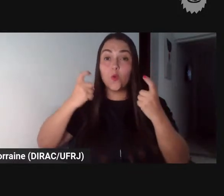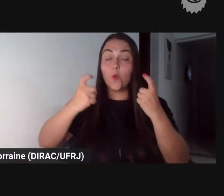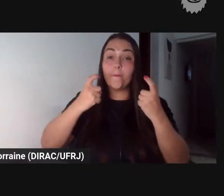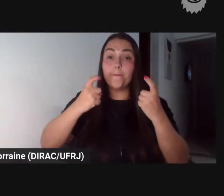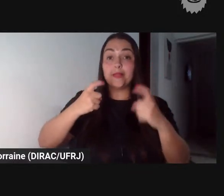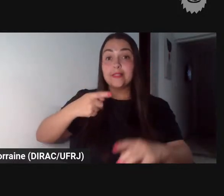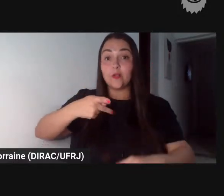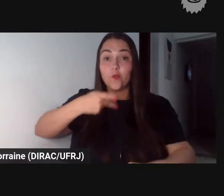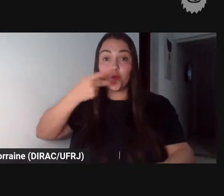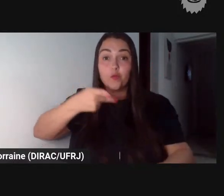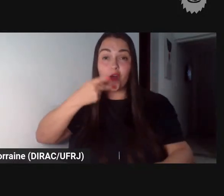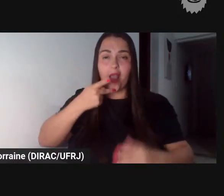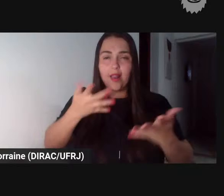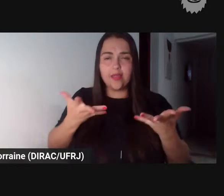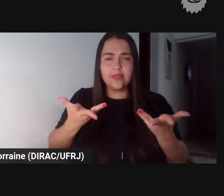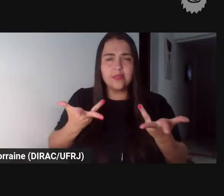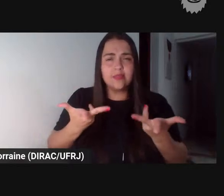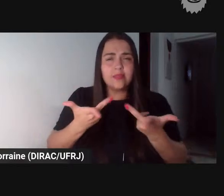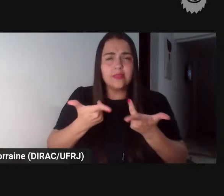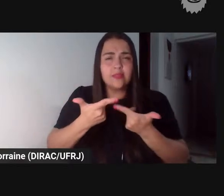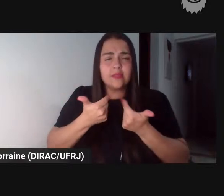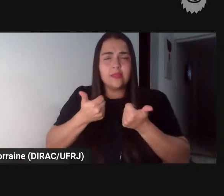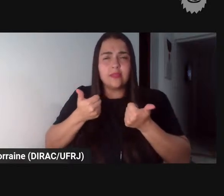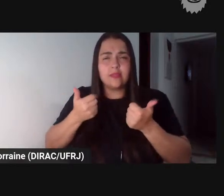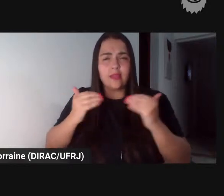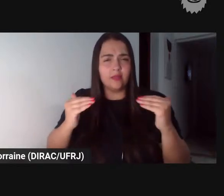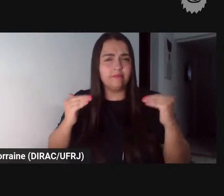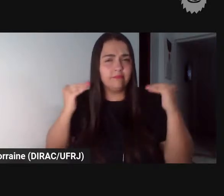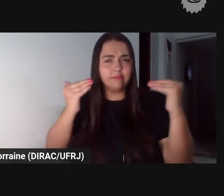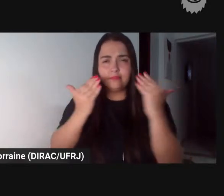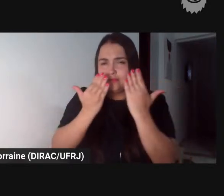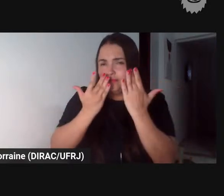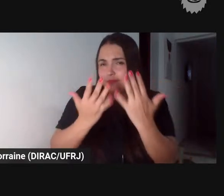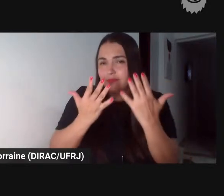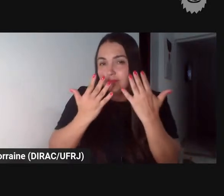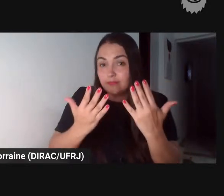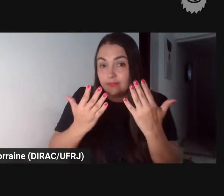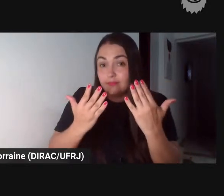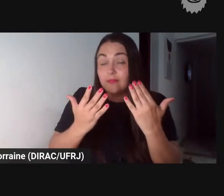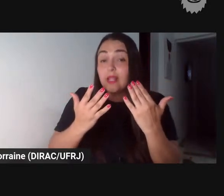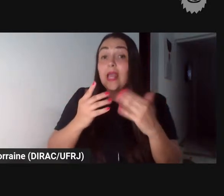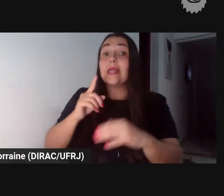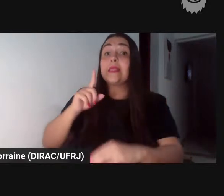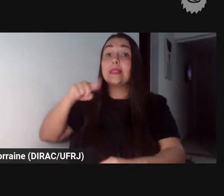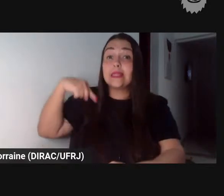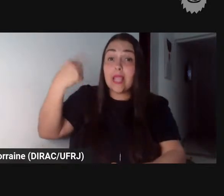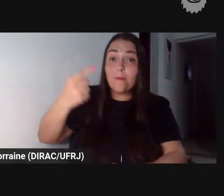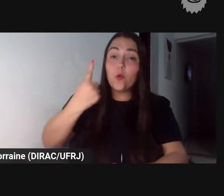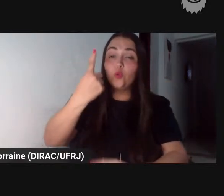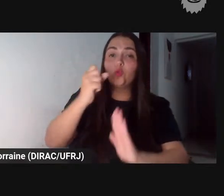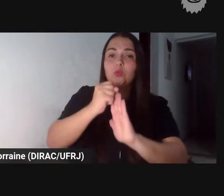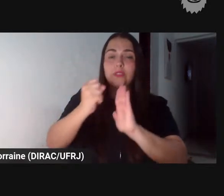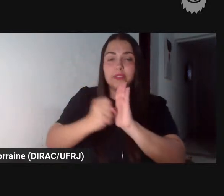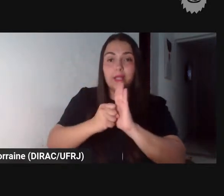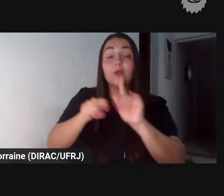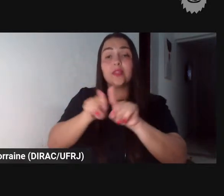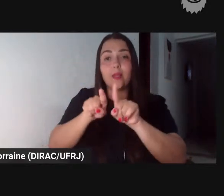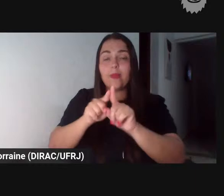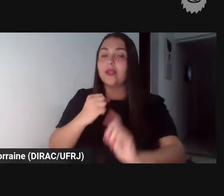eficiente que um século depois o Aristóteles vai